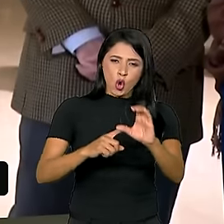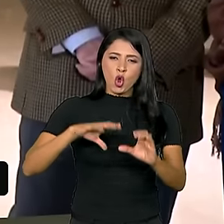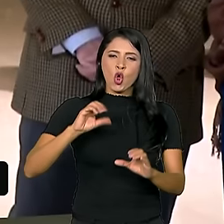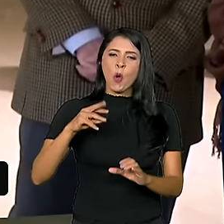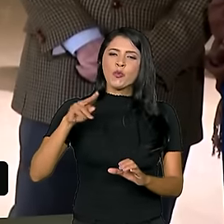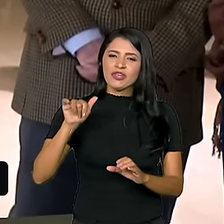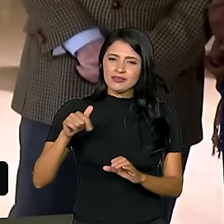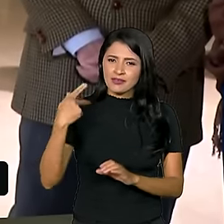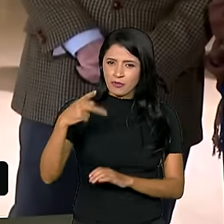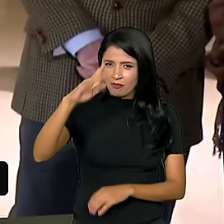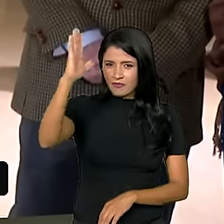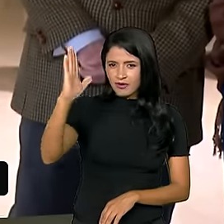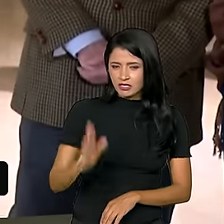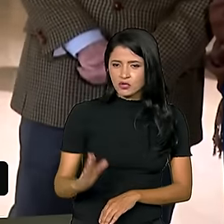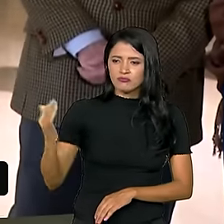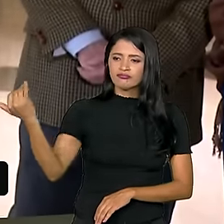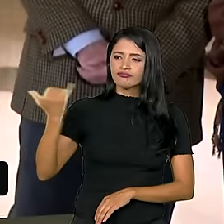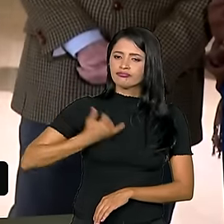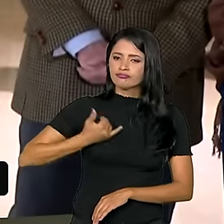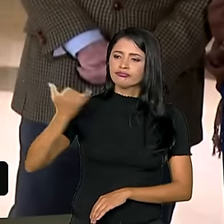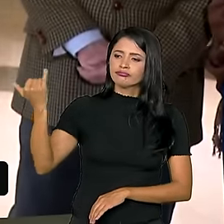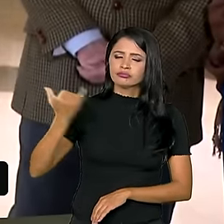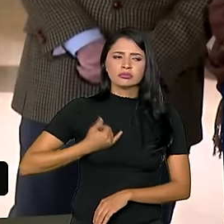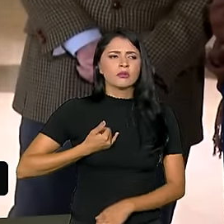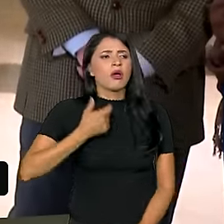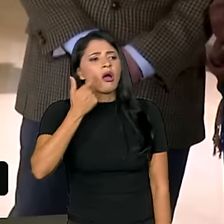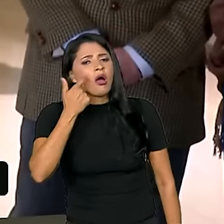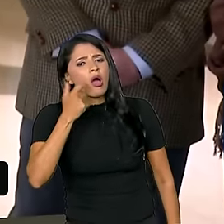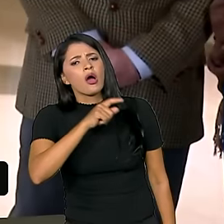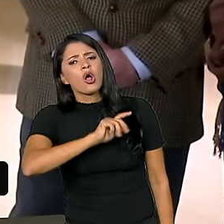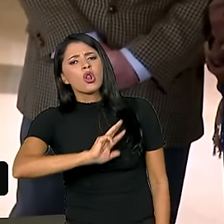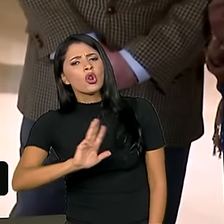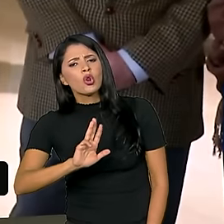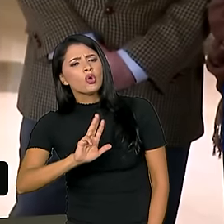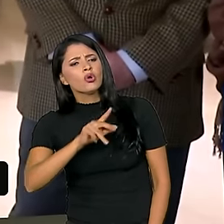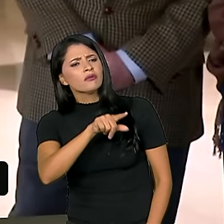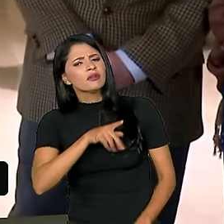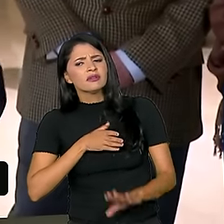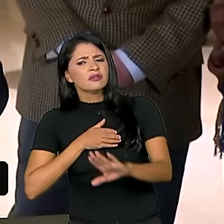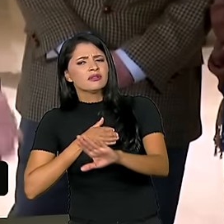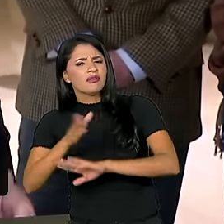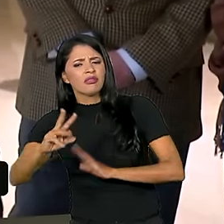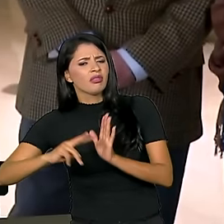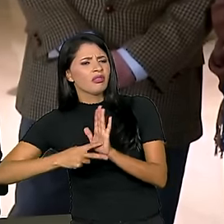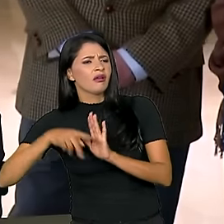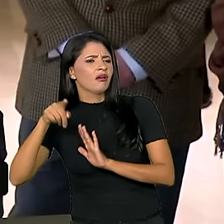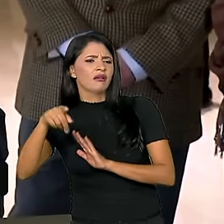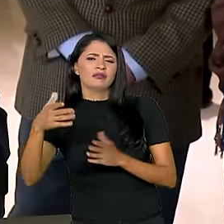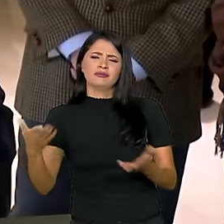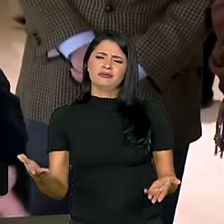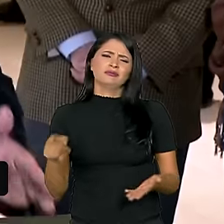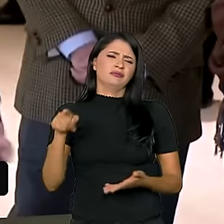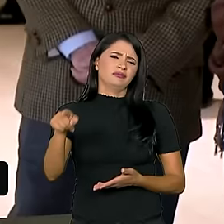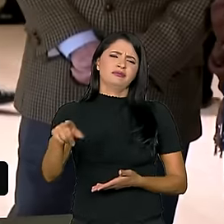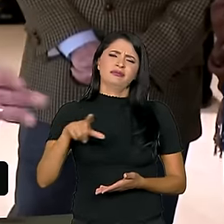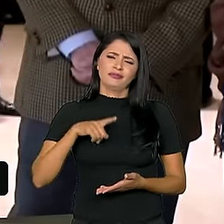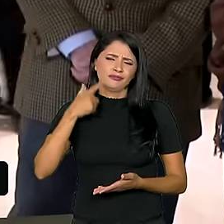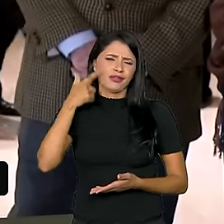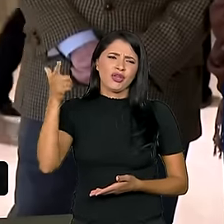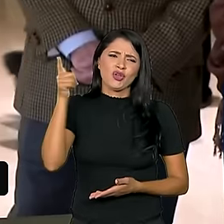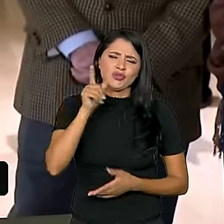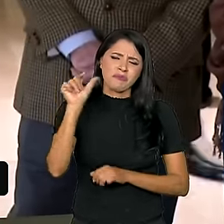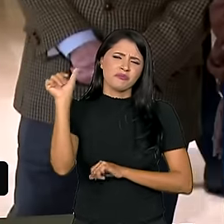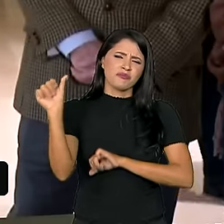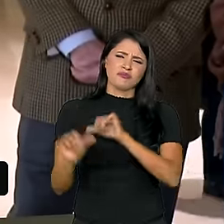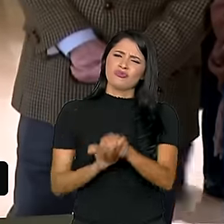diziam assim para mim, ô Lula, você não pode entrar no sindicalismo. O sindicato é pelego. Você não vai conseguir